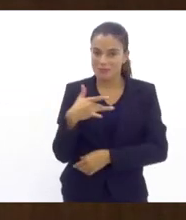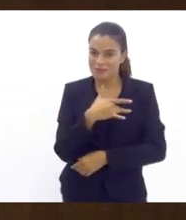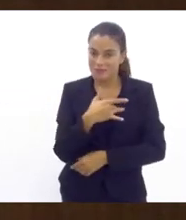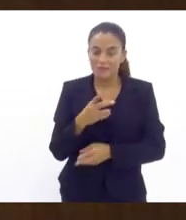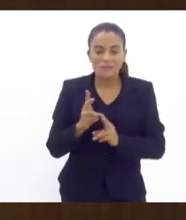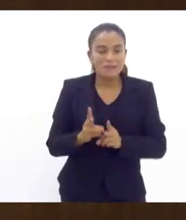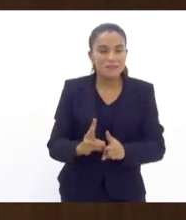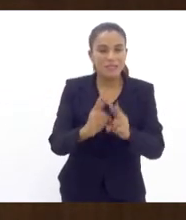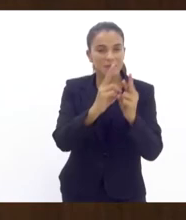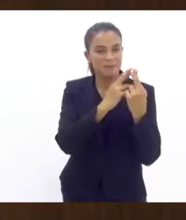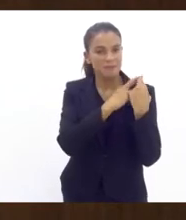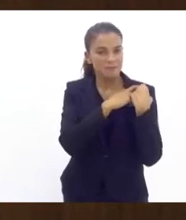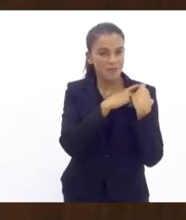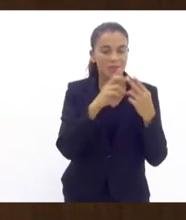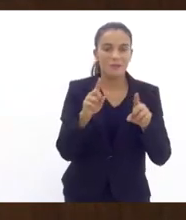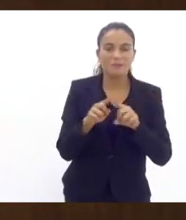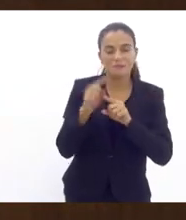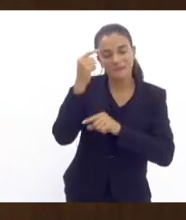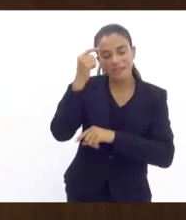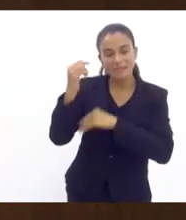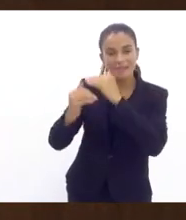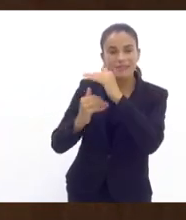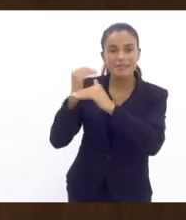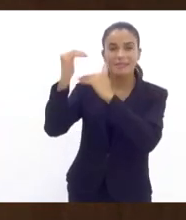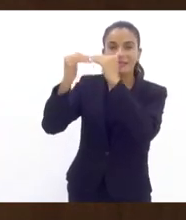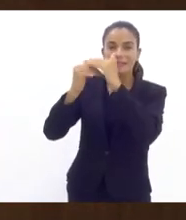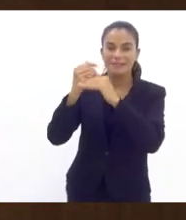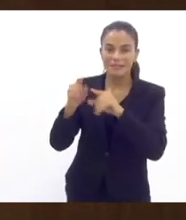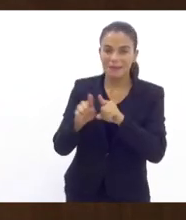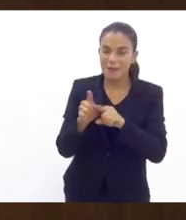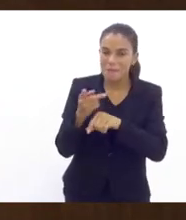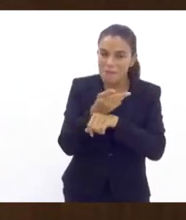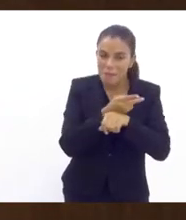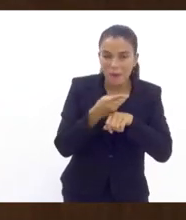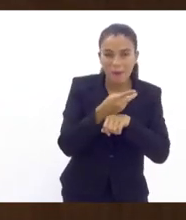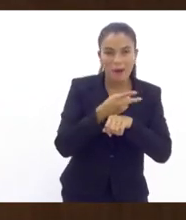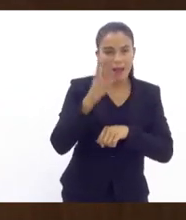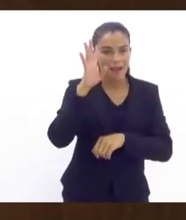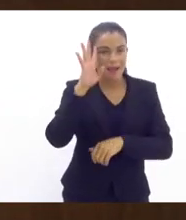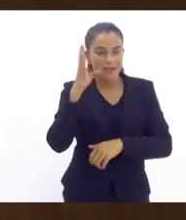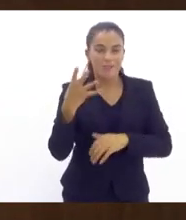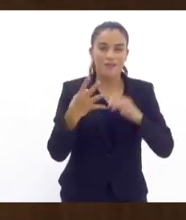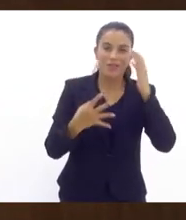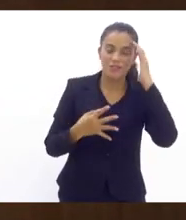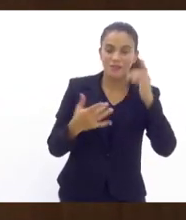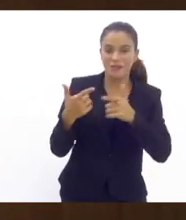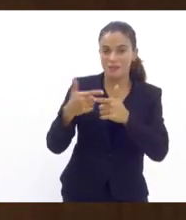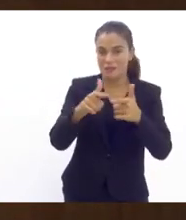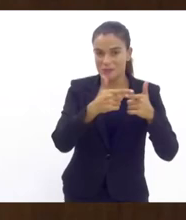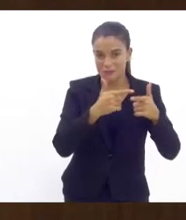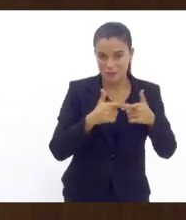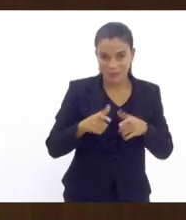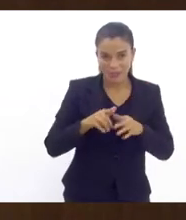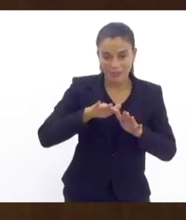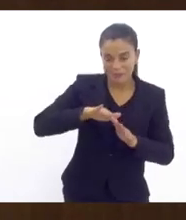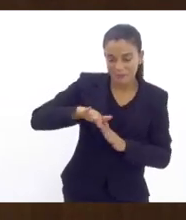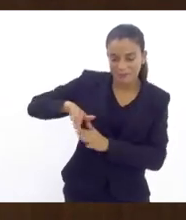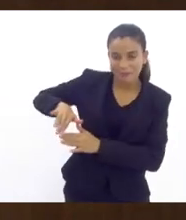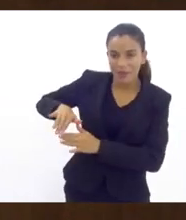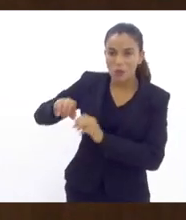responsabilidade com construção na busca por soluções e deixando de lado a